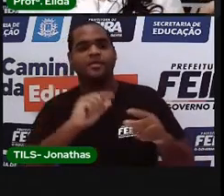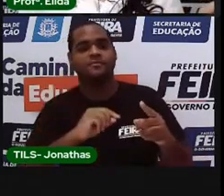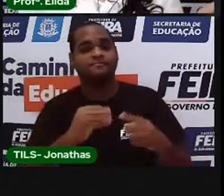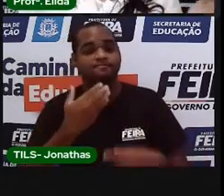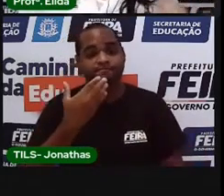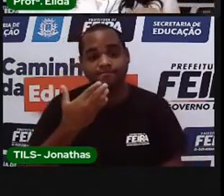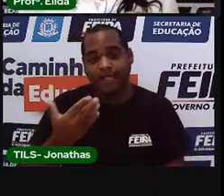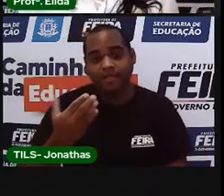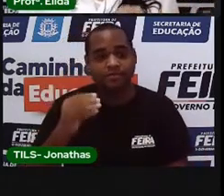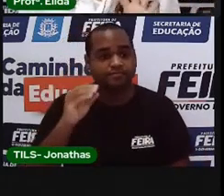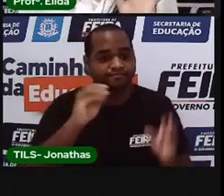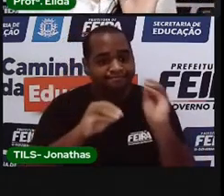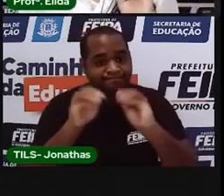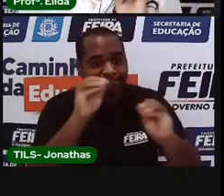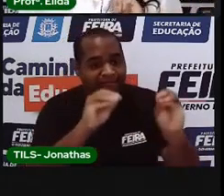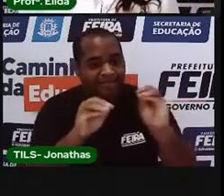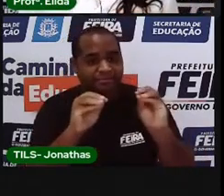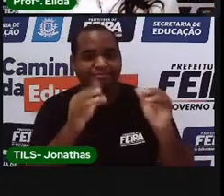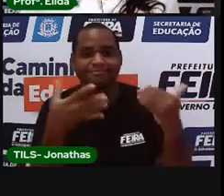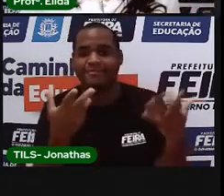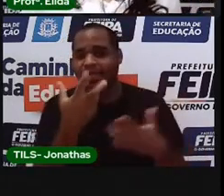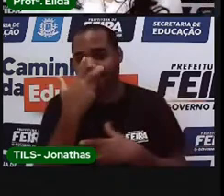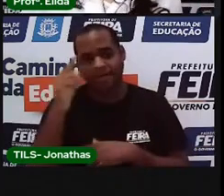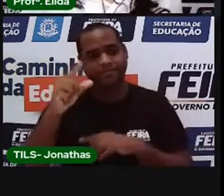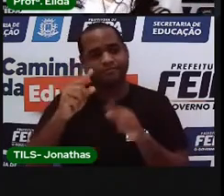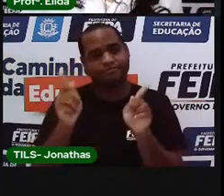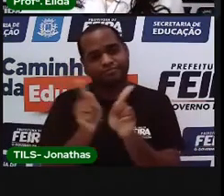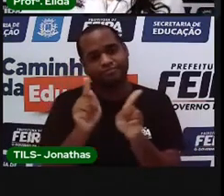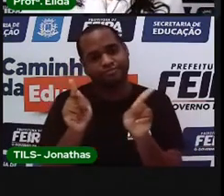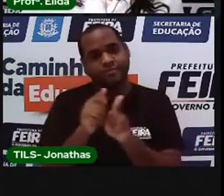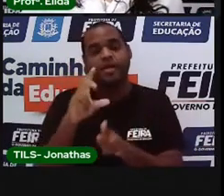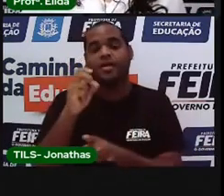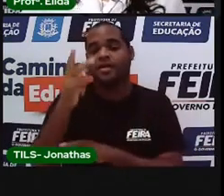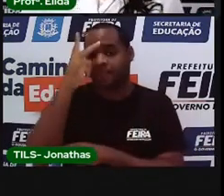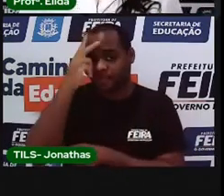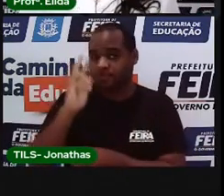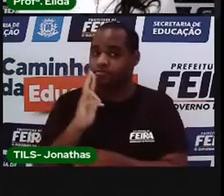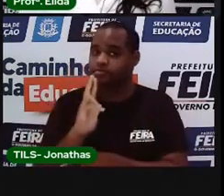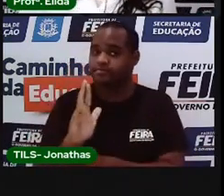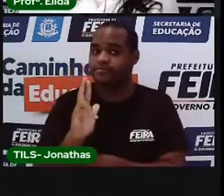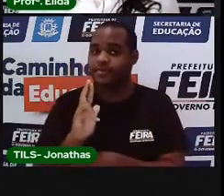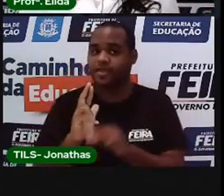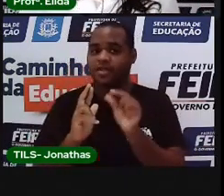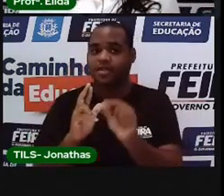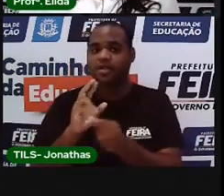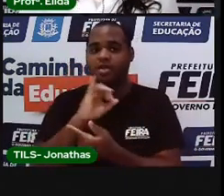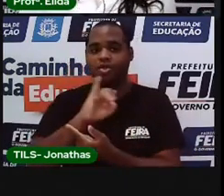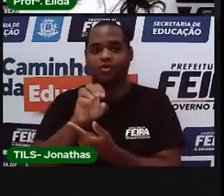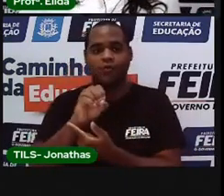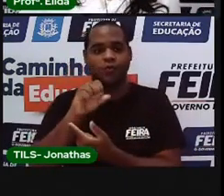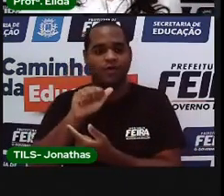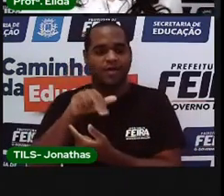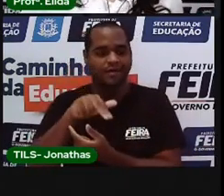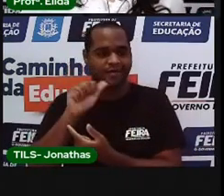Beijos. Viu? Bem curtinha. E o remetente? Foi Joana.